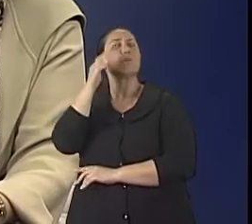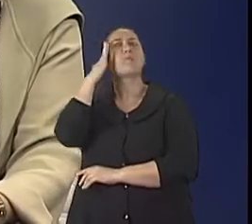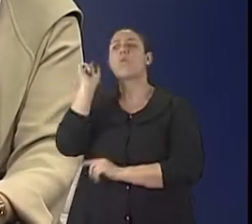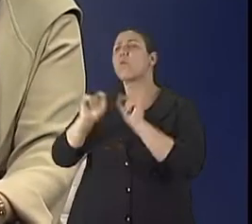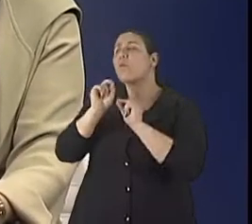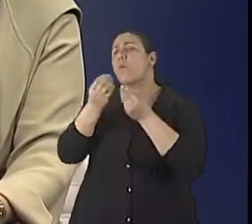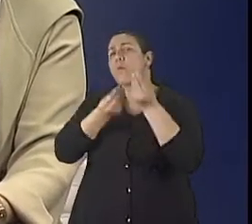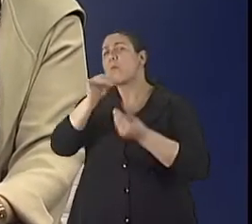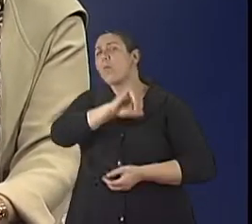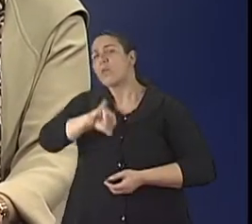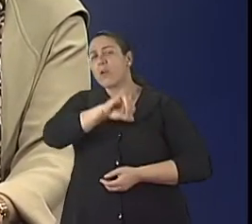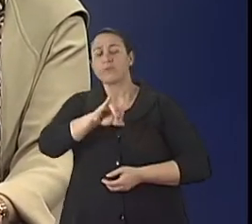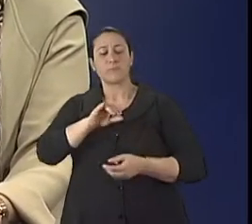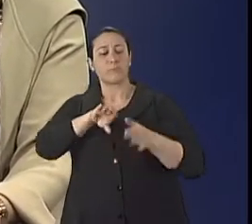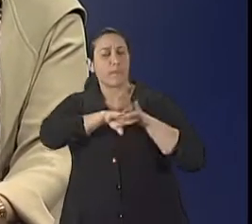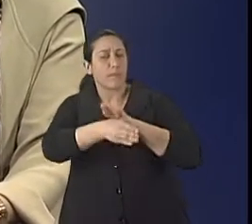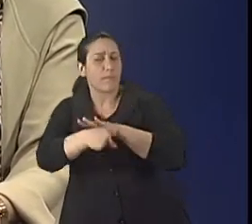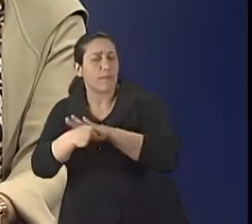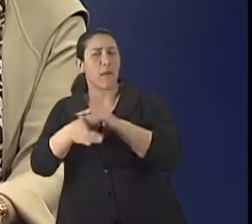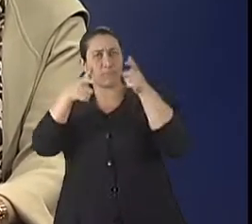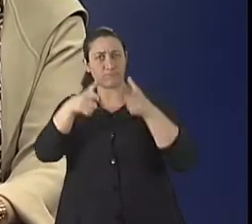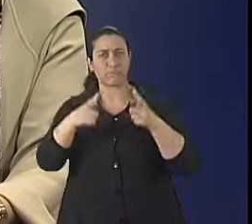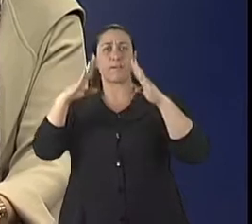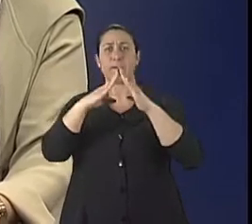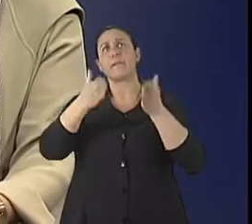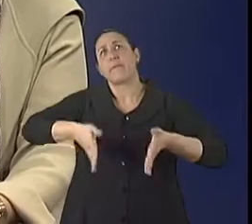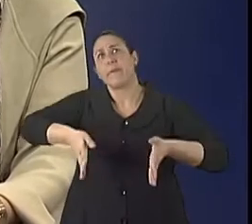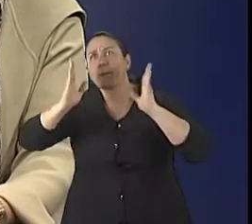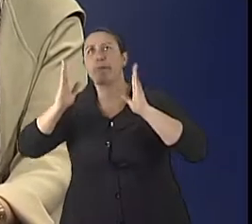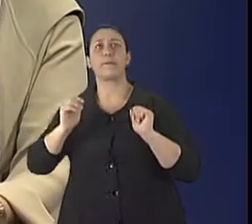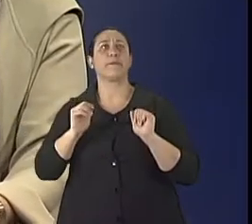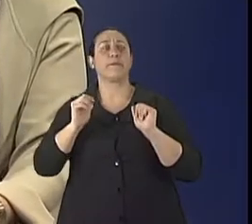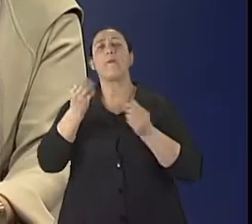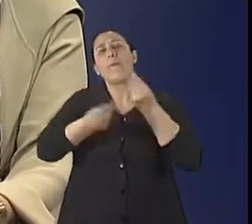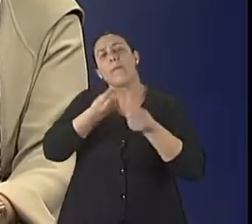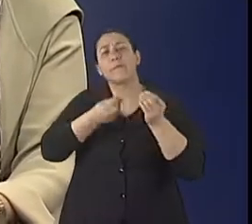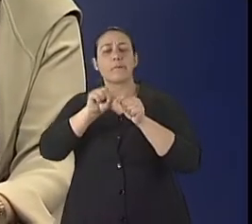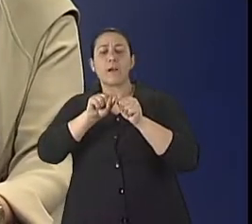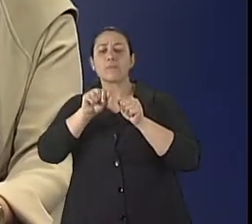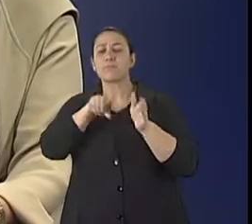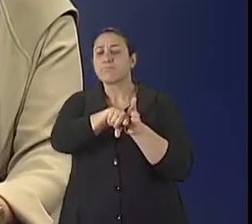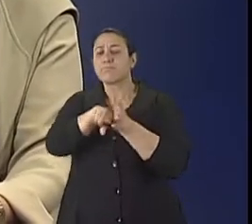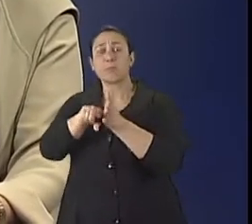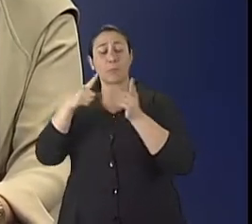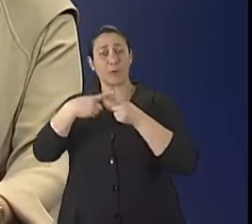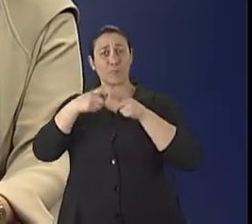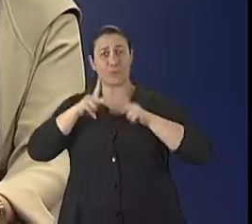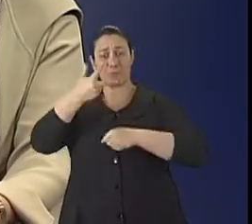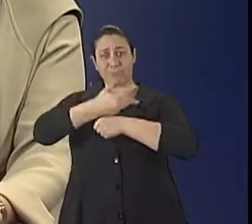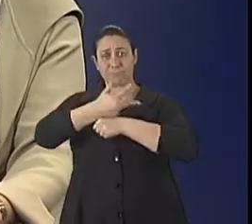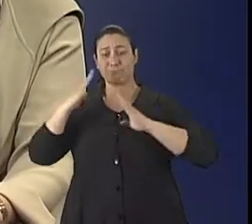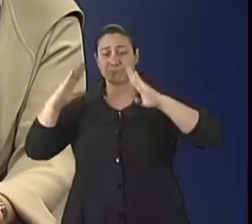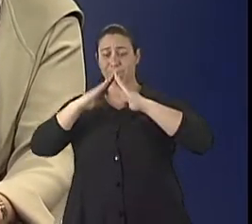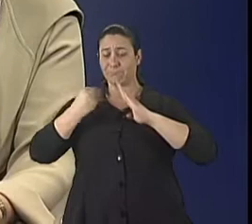adaptações que é preciso em apartamentos, em casas, onde esse idoso está realmente